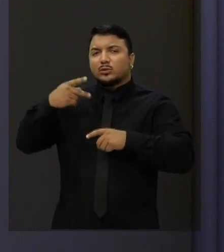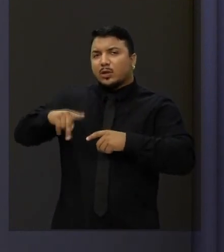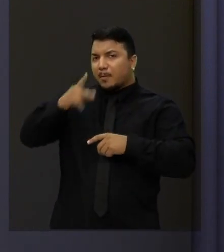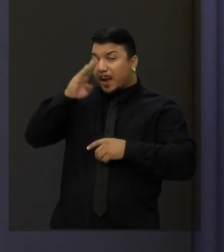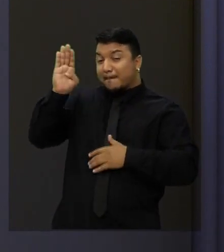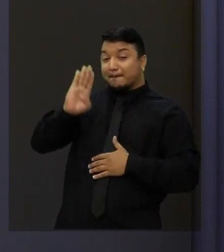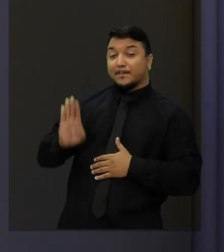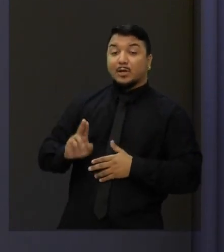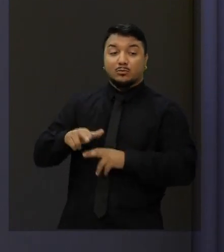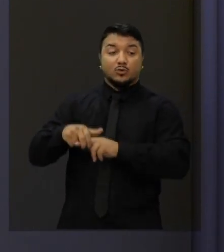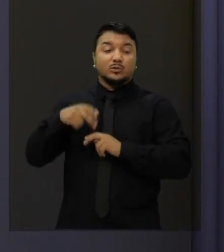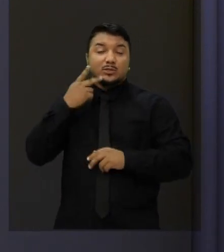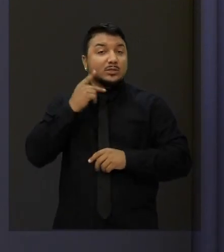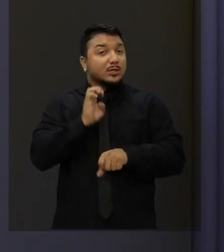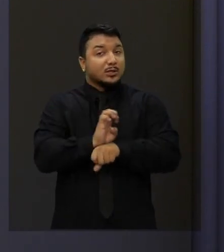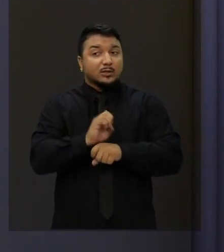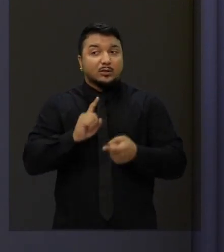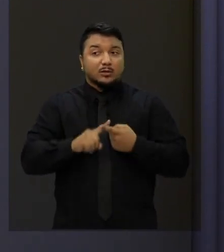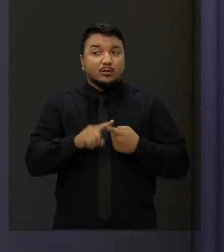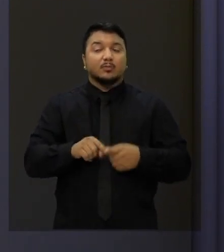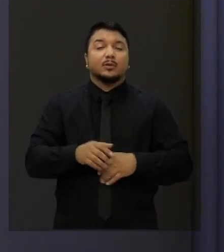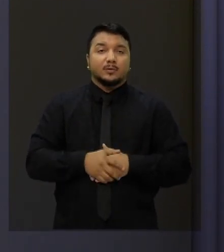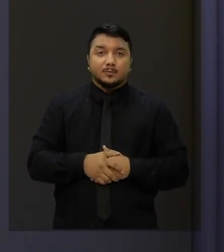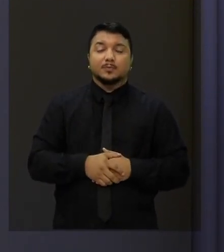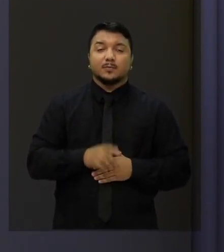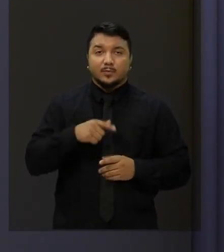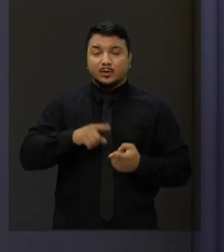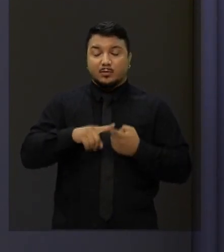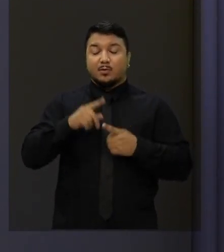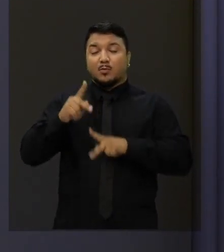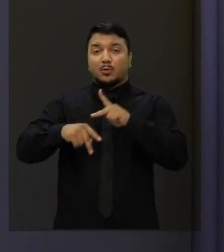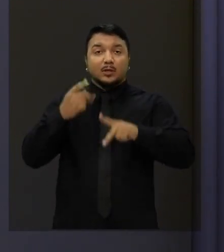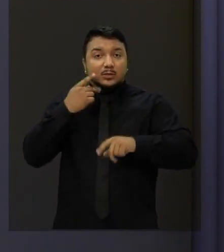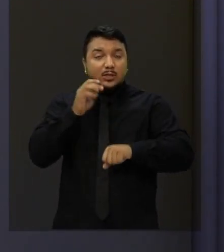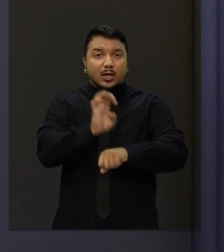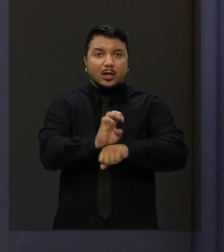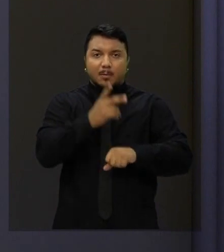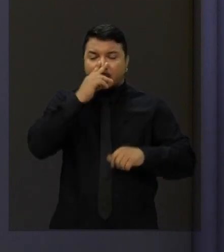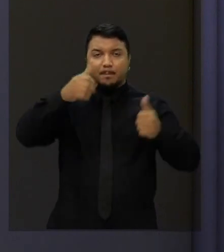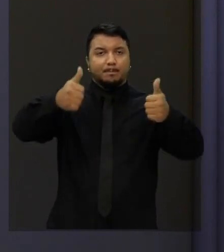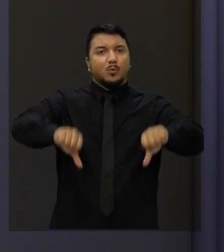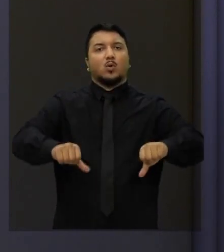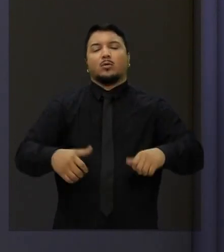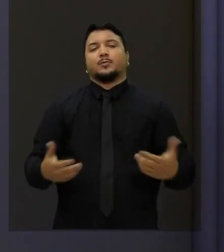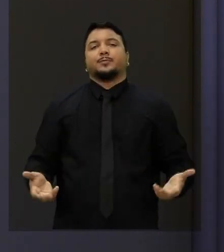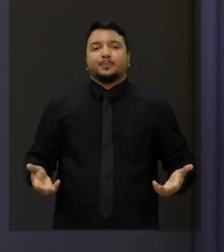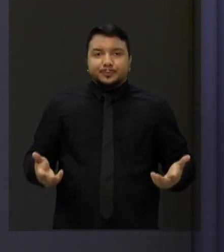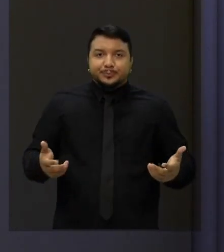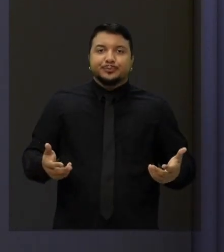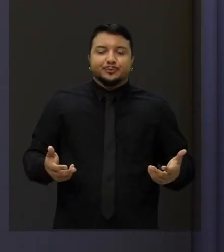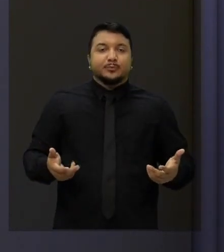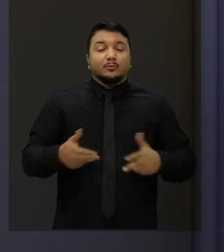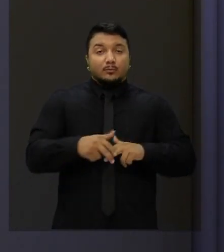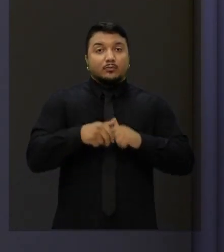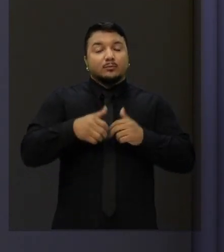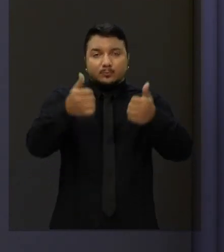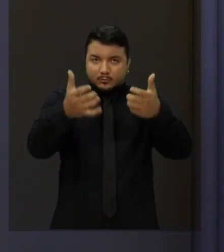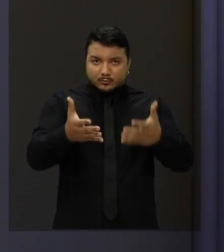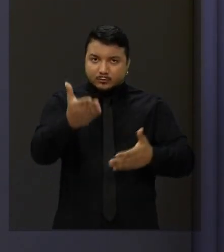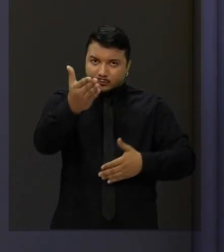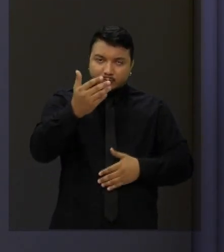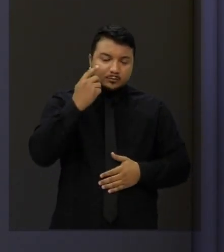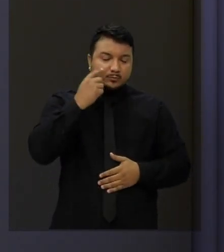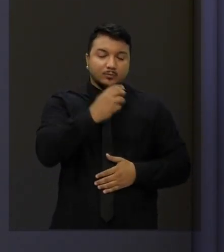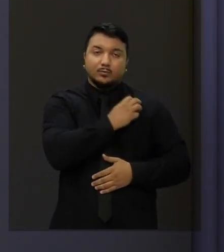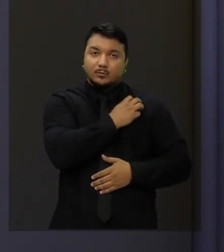portanto, também do cearense. E a vida do povo brasileiro e do povo cearense piorou muito. Eu quero dizer ao candidato Wagner que